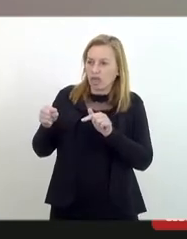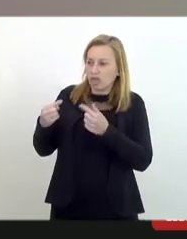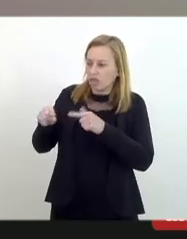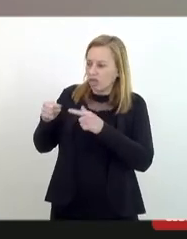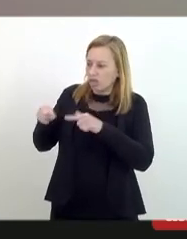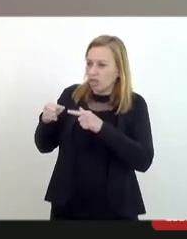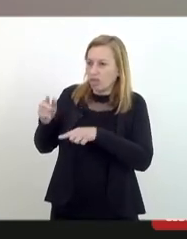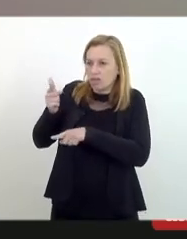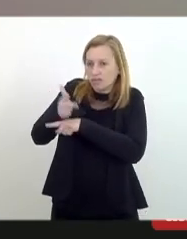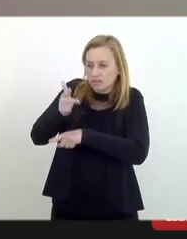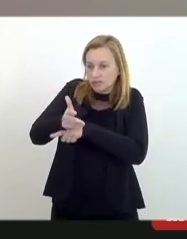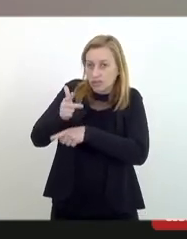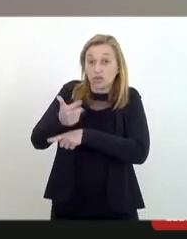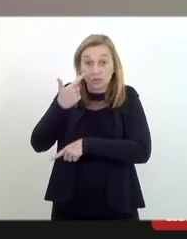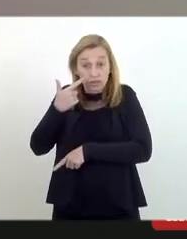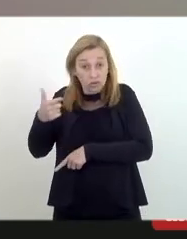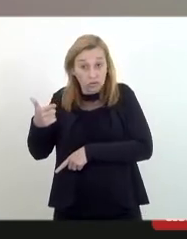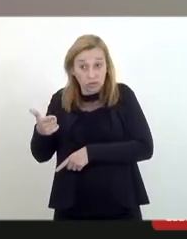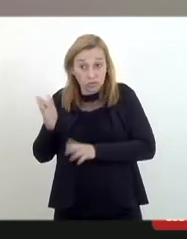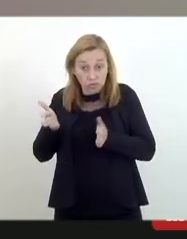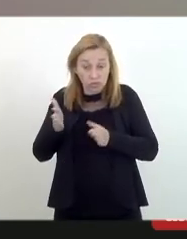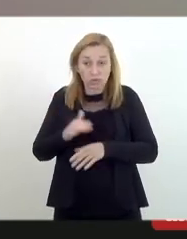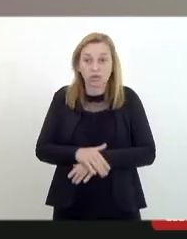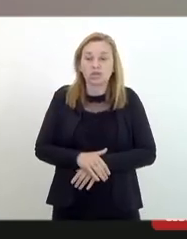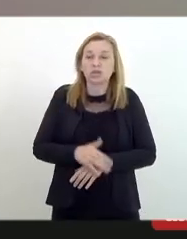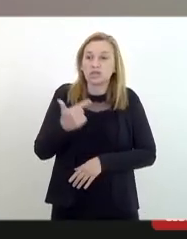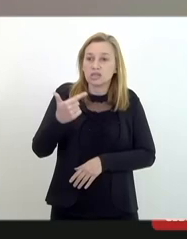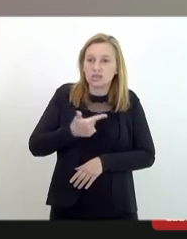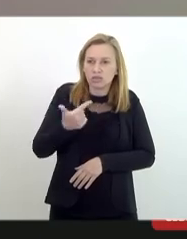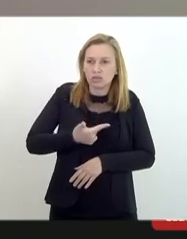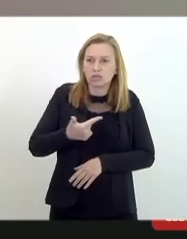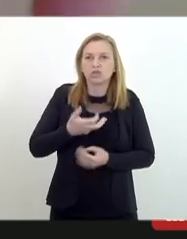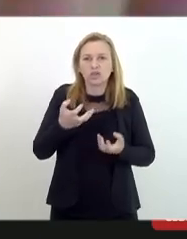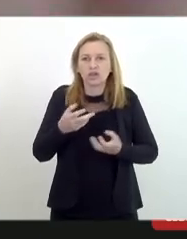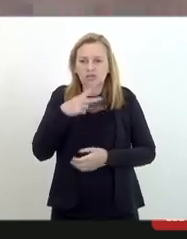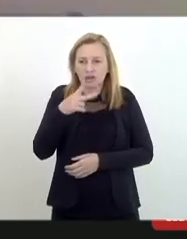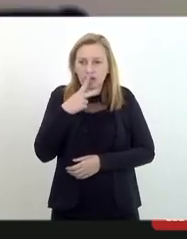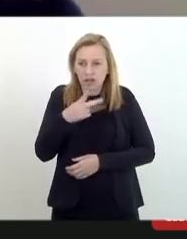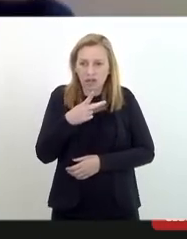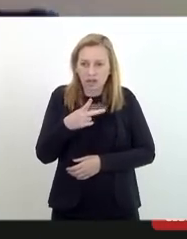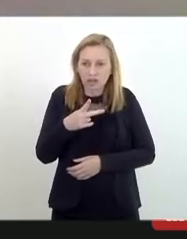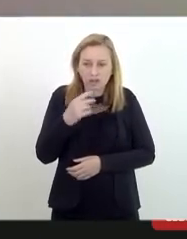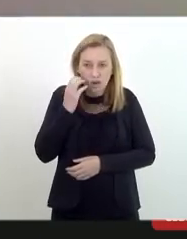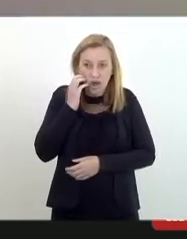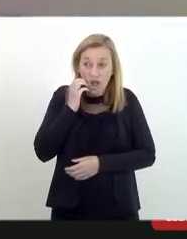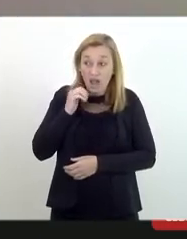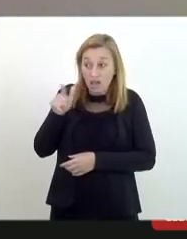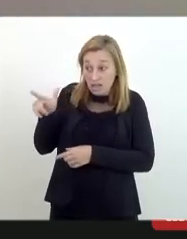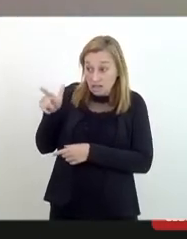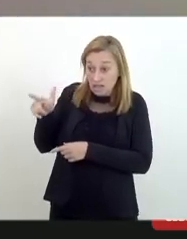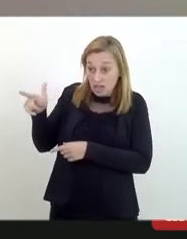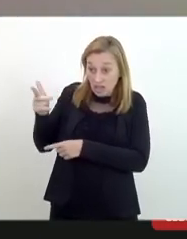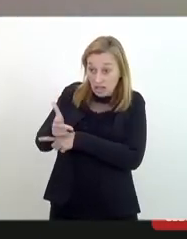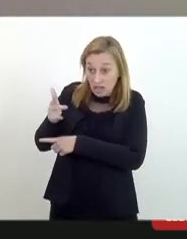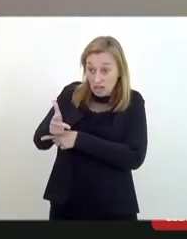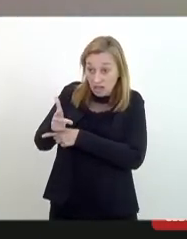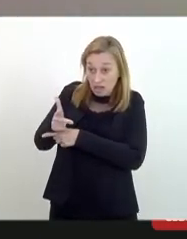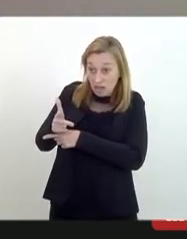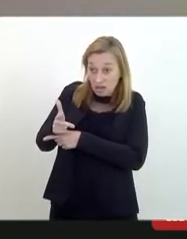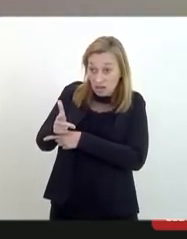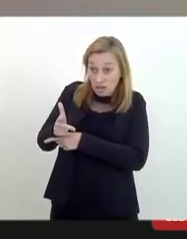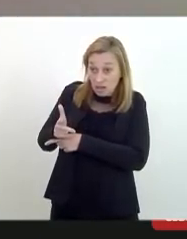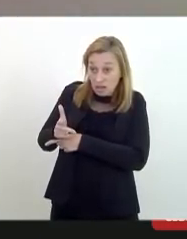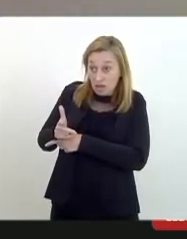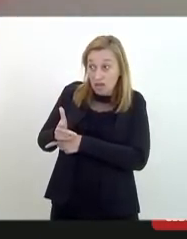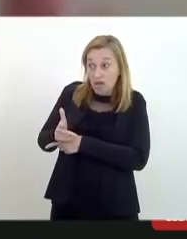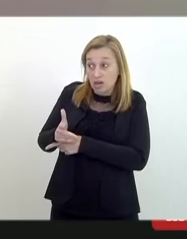nós vimos segundo lugar quero dizer que esse é o extremo a gente está vendo em